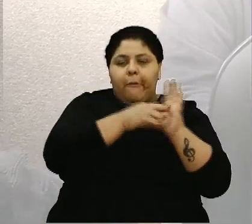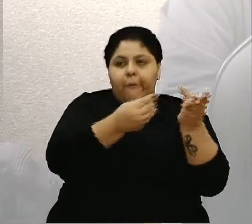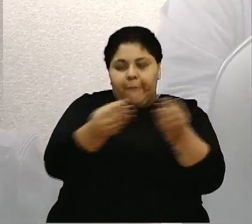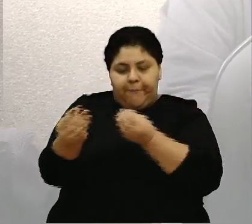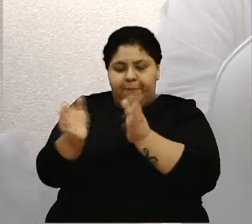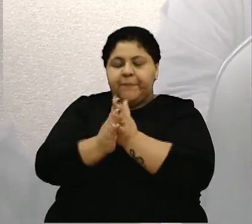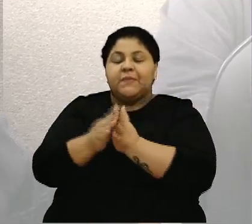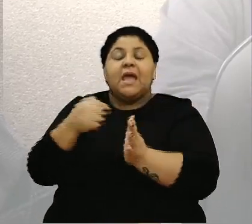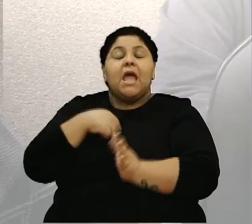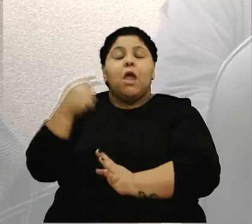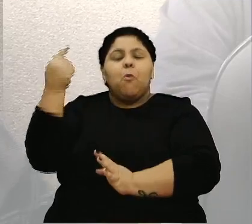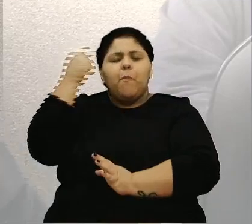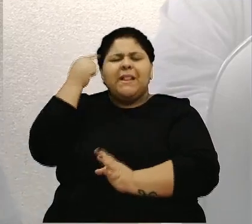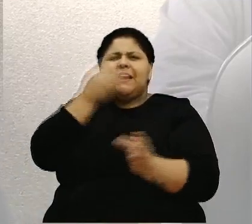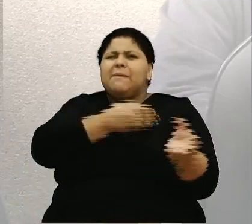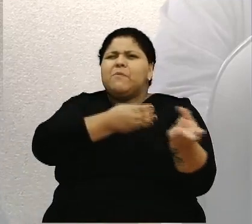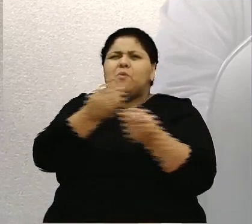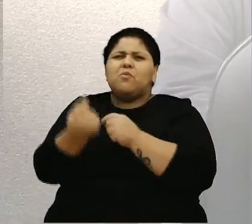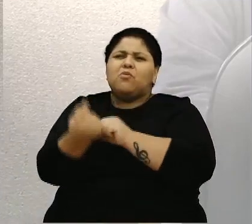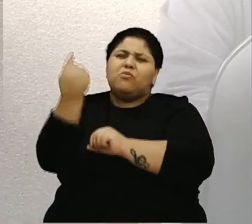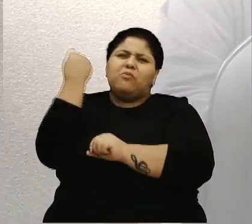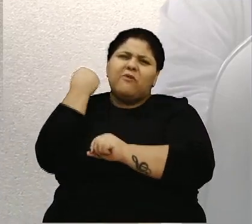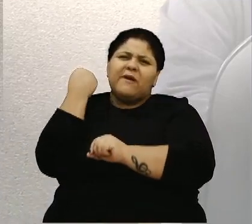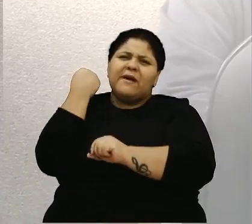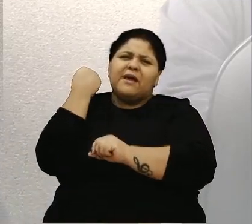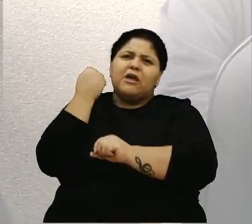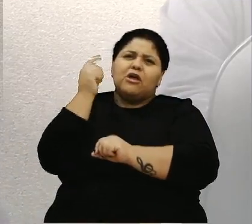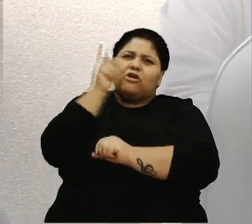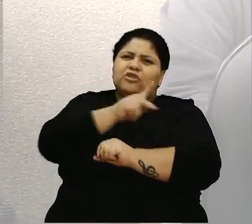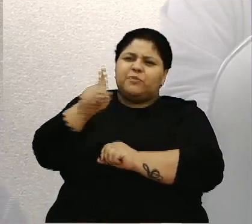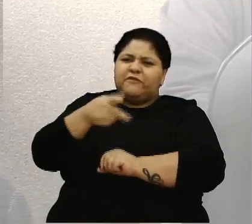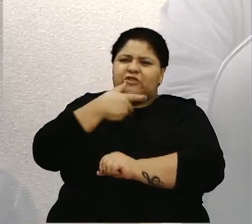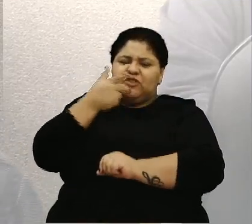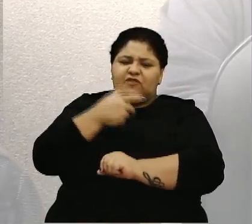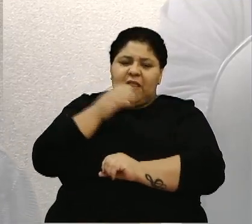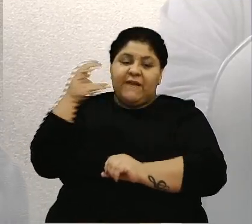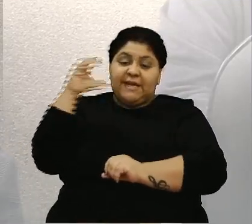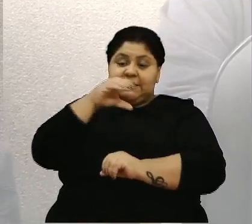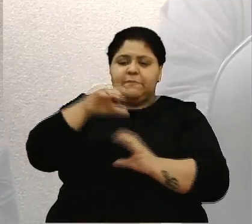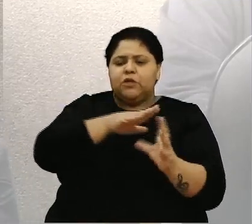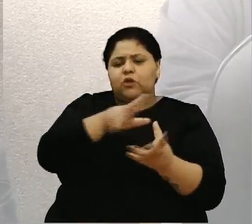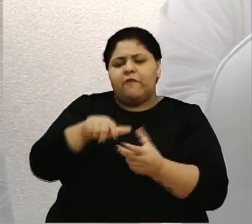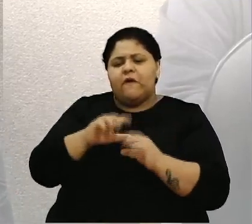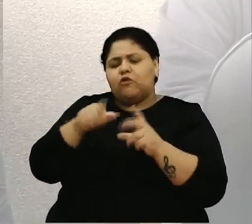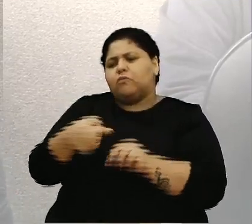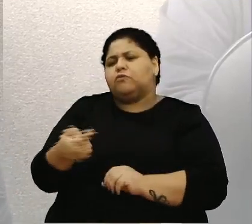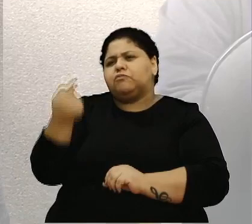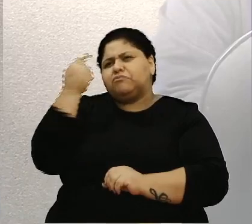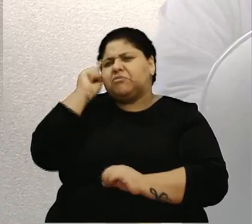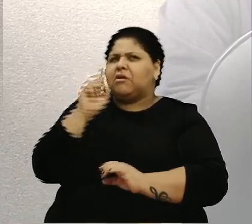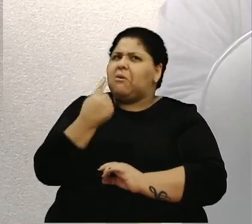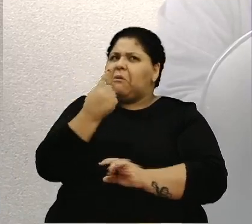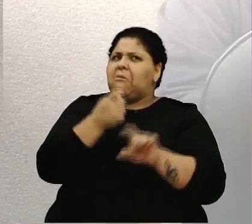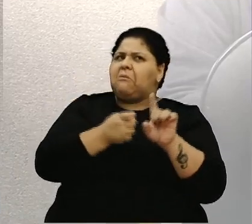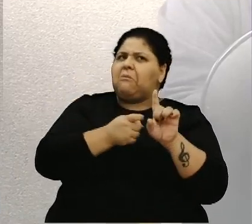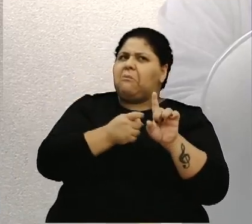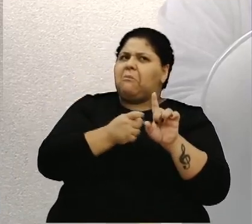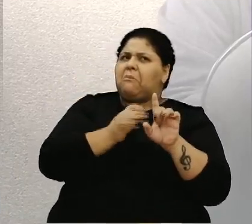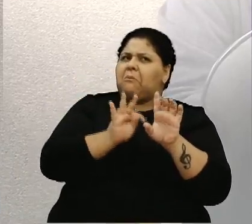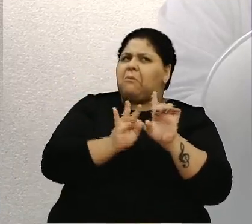escola, quando as pessoas falavam a respeito de aquecimento global, e todo mundo pensava, mas um grau, um grau e meio,